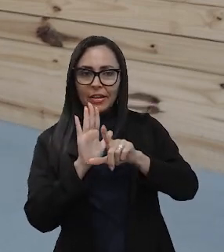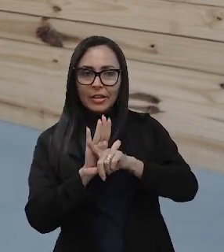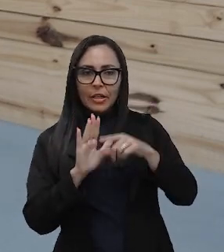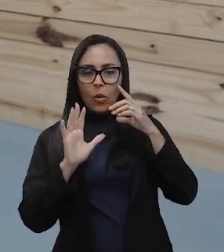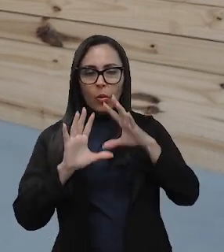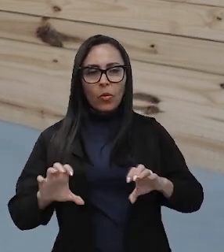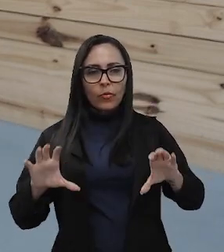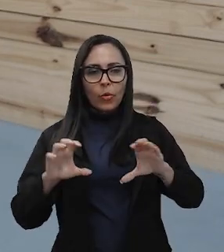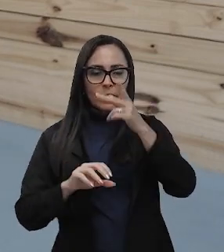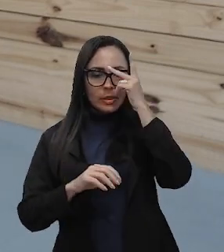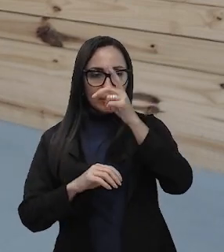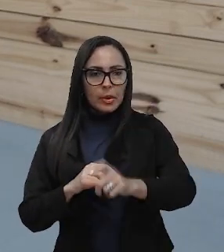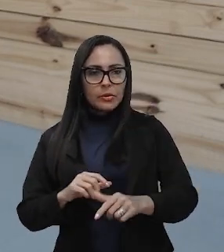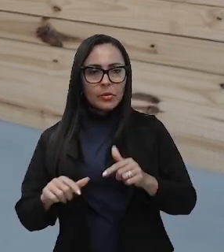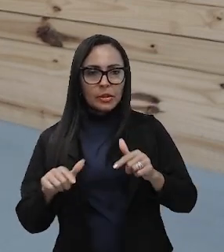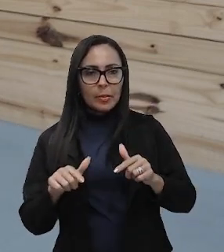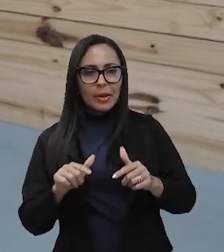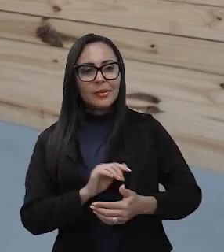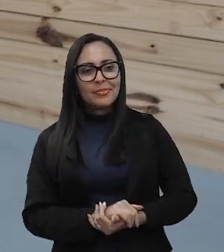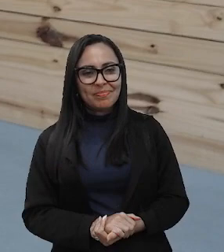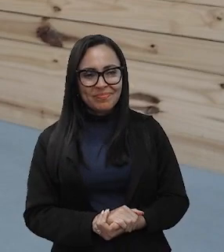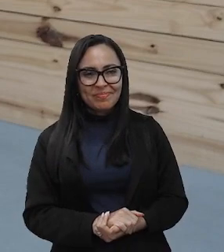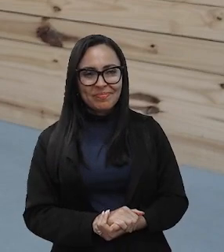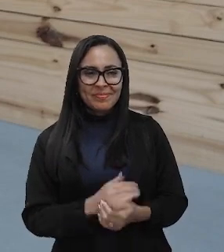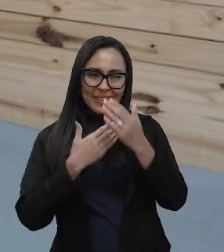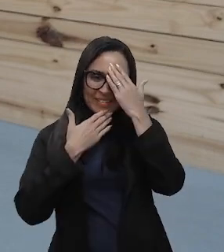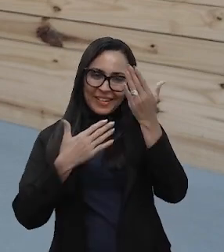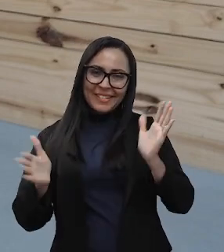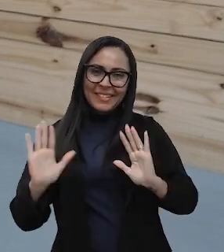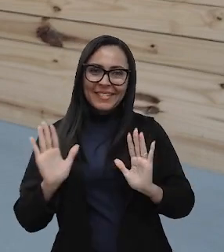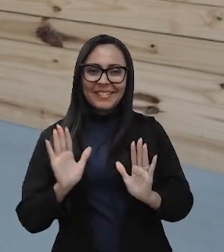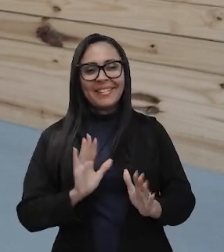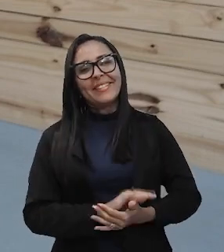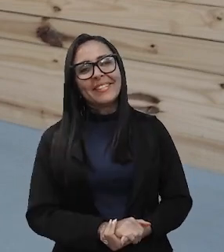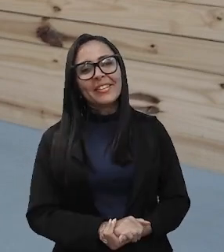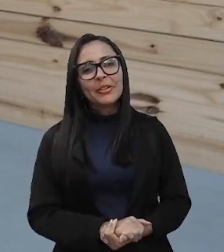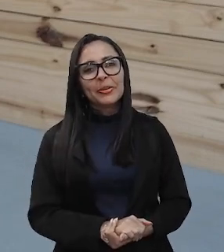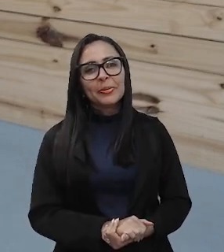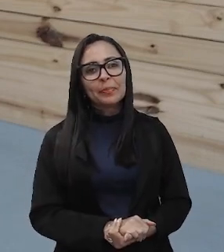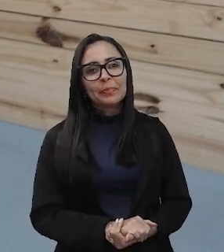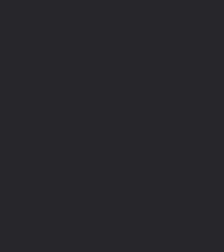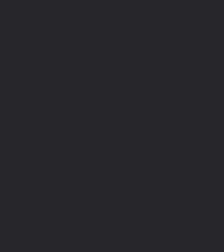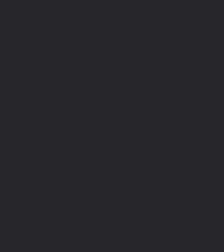conforto do trabalhador falando sobre as normas. Obrigada e até a próxima aula.